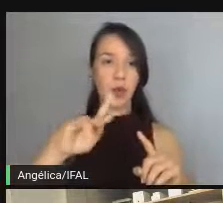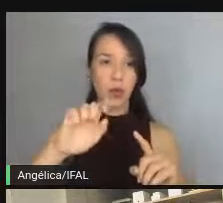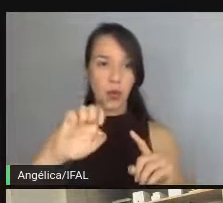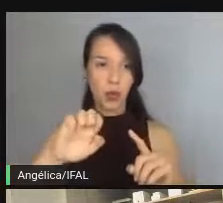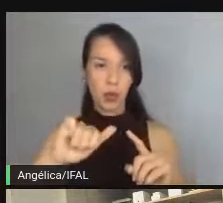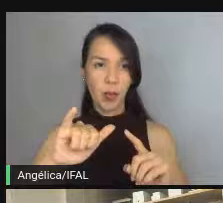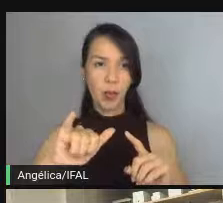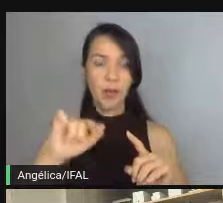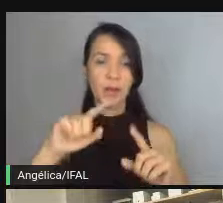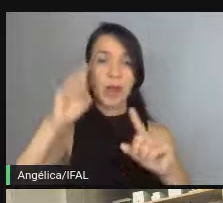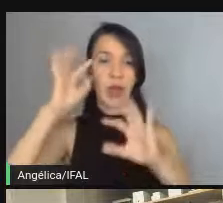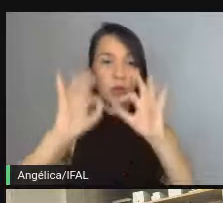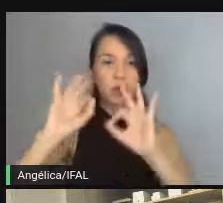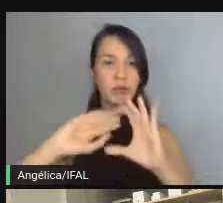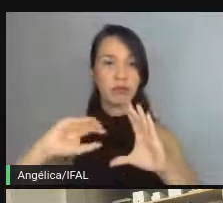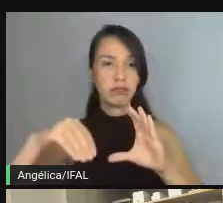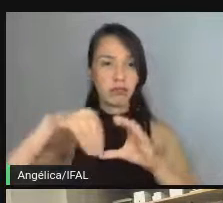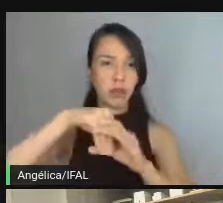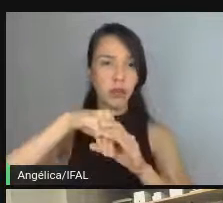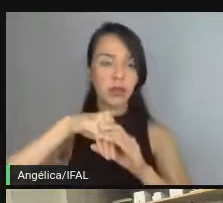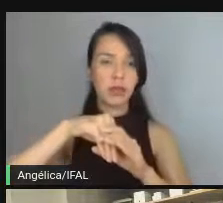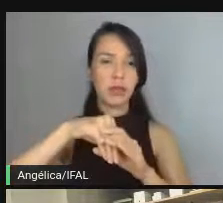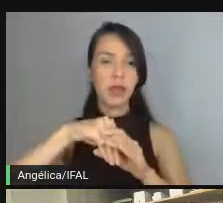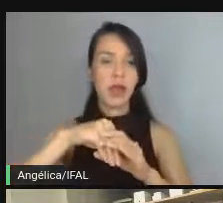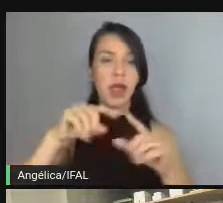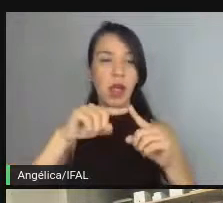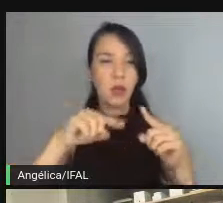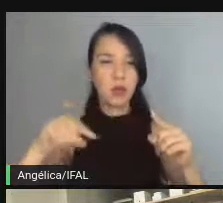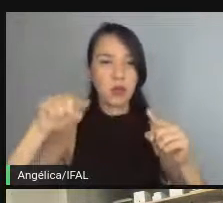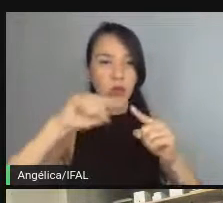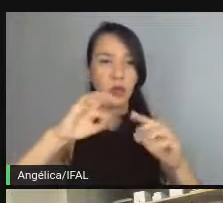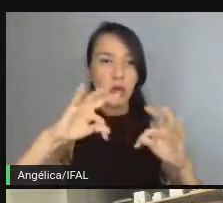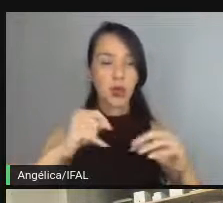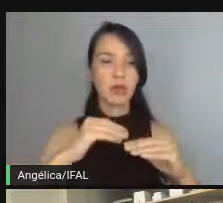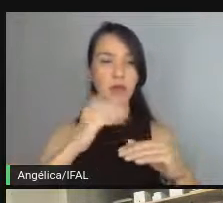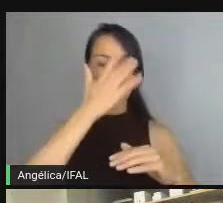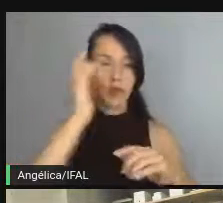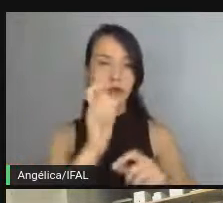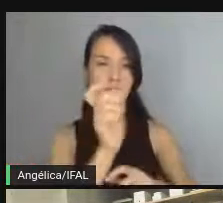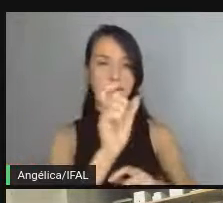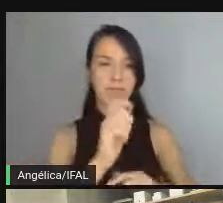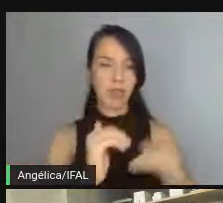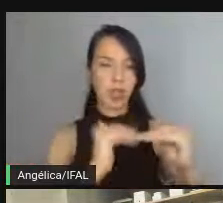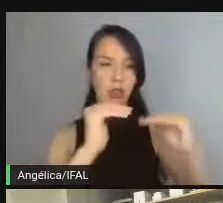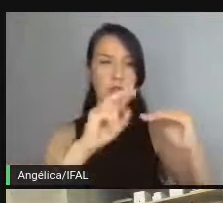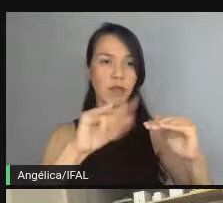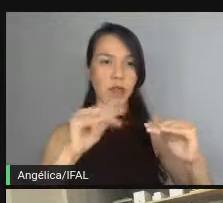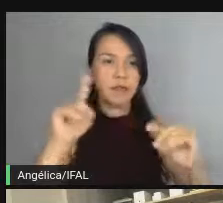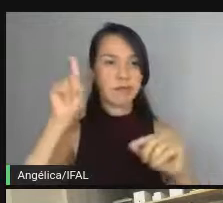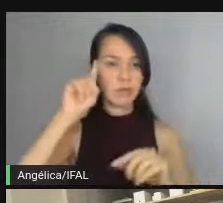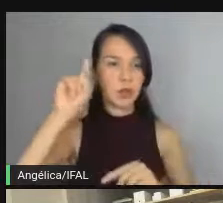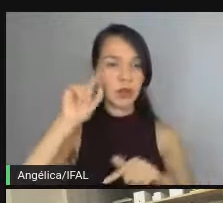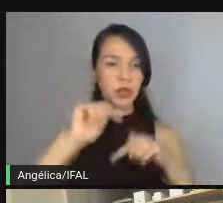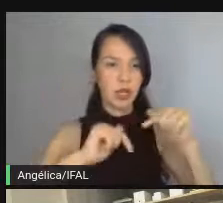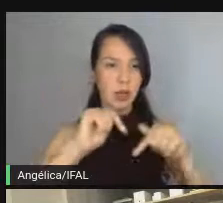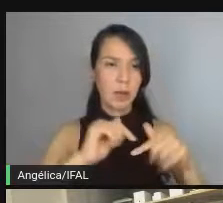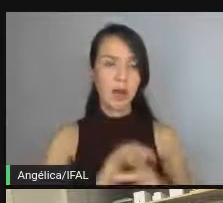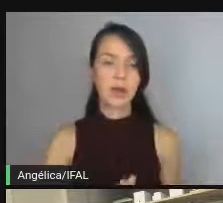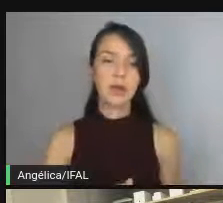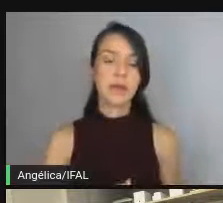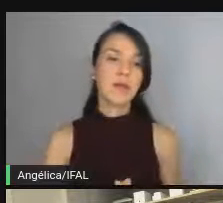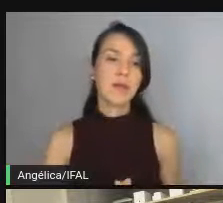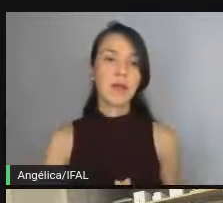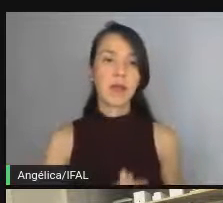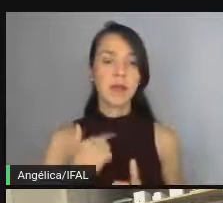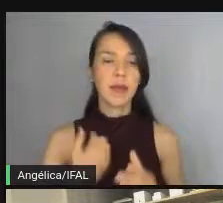de planejamento é o que envolve tudo isso. É um ciclo que todo desenvolvedor vai aplicar no seu dia a dia para